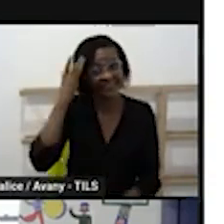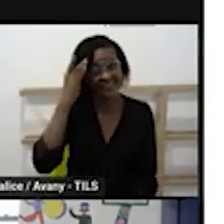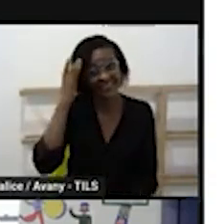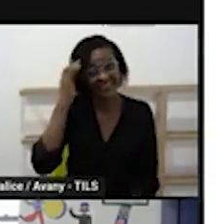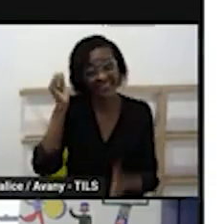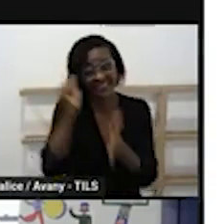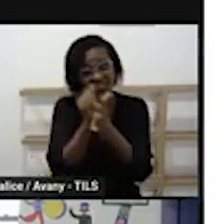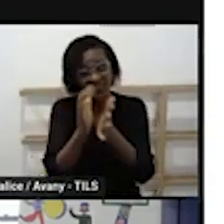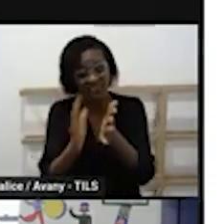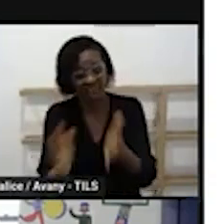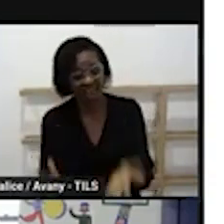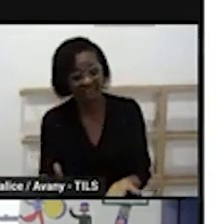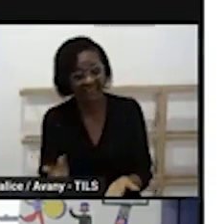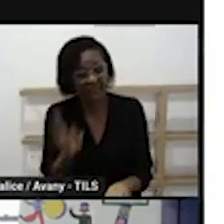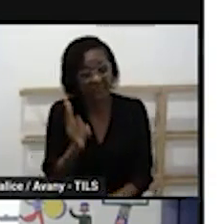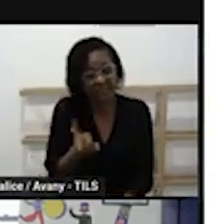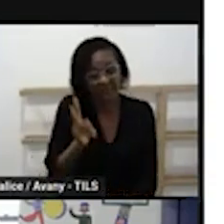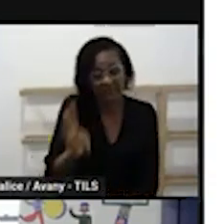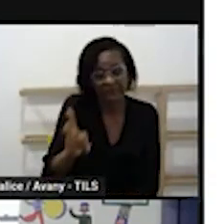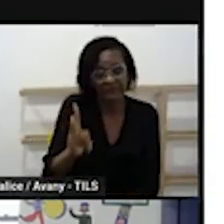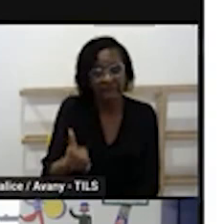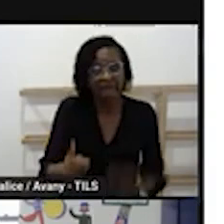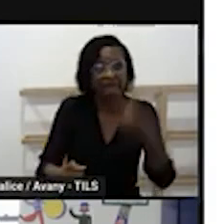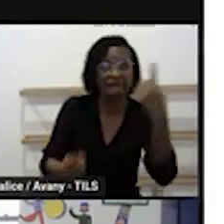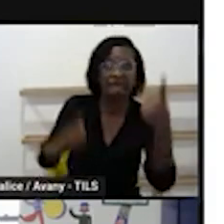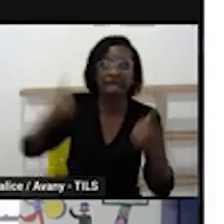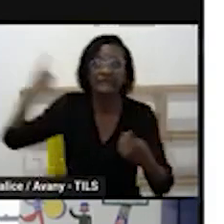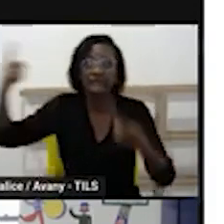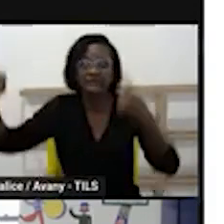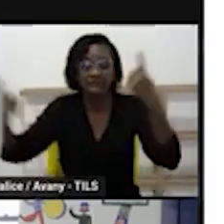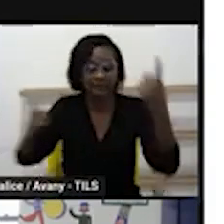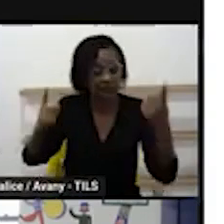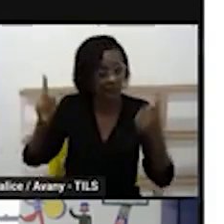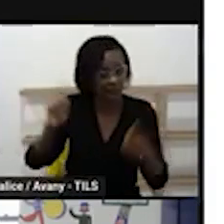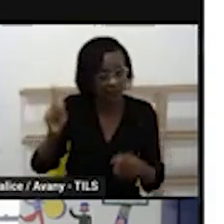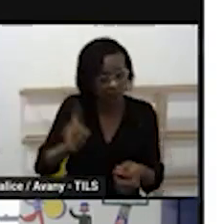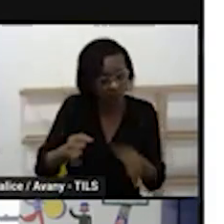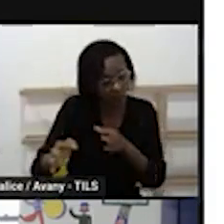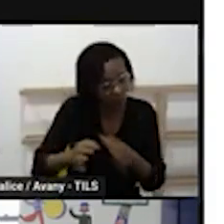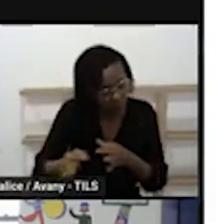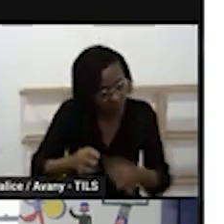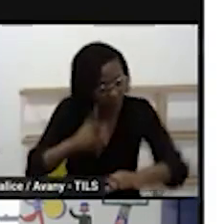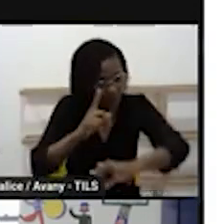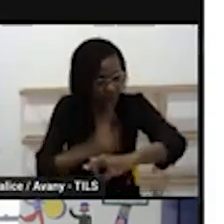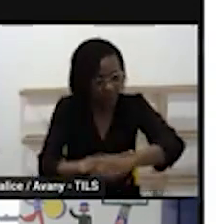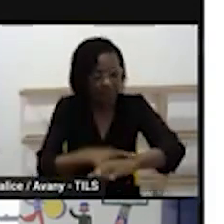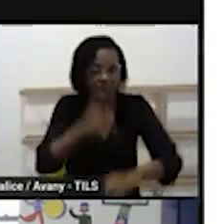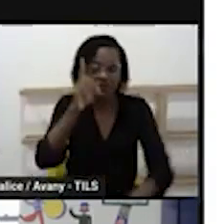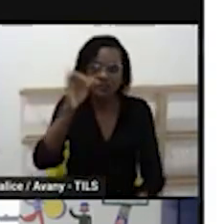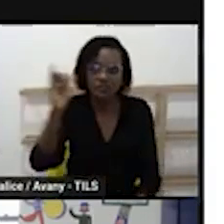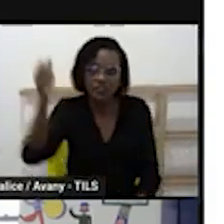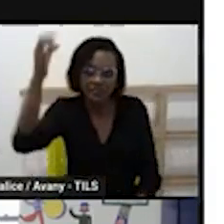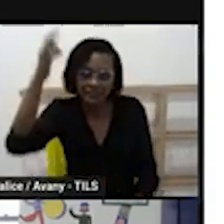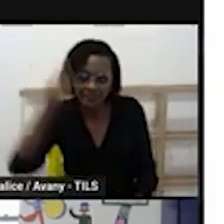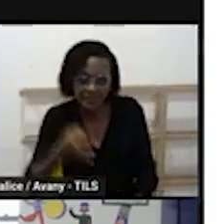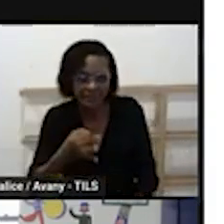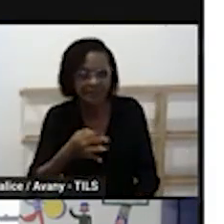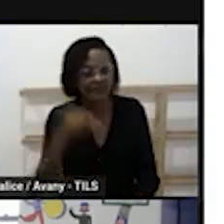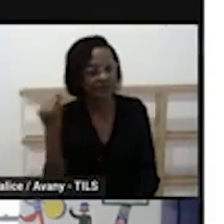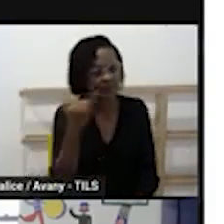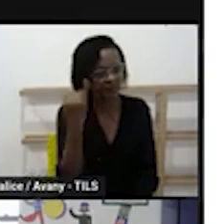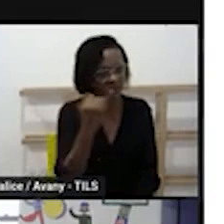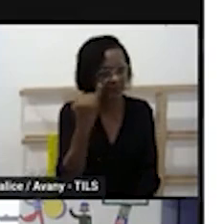de forma esporádica talvez algumas acontecem todo dia como uma roda de leitura por exemplo pode sim acontecer todo dia mas algumas